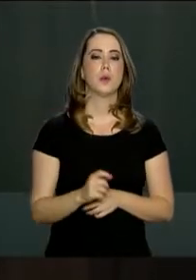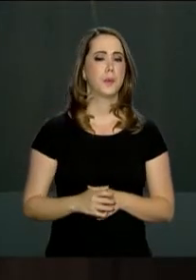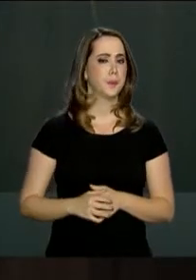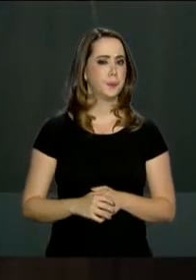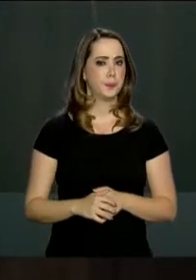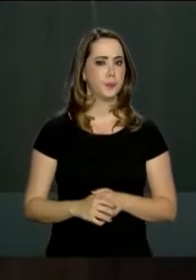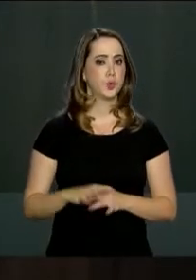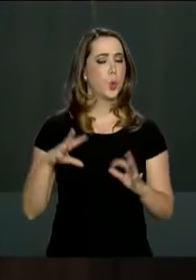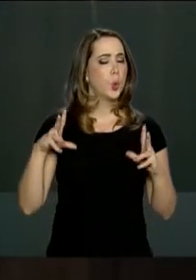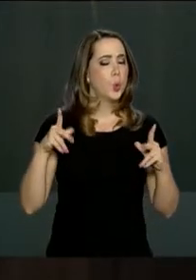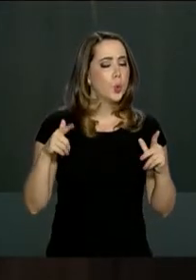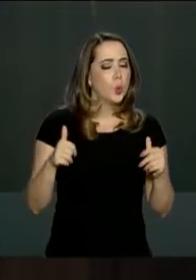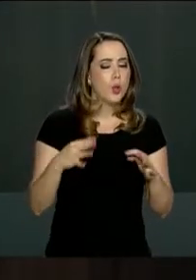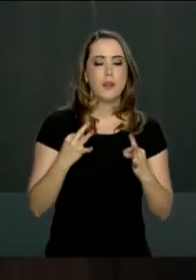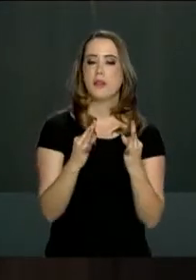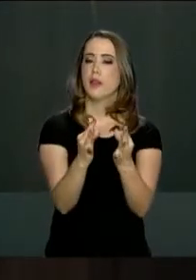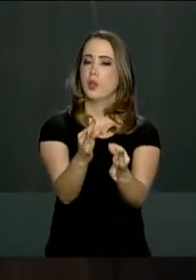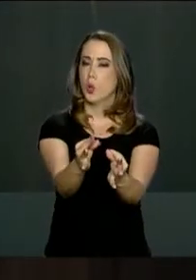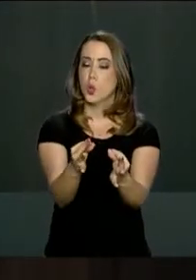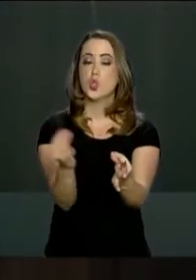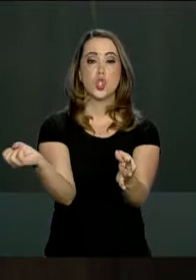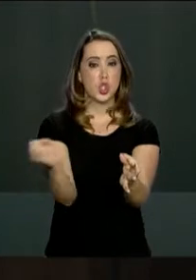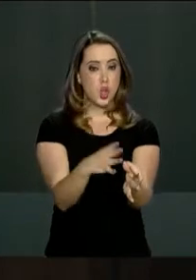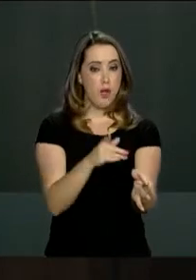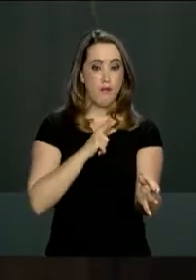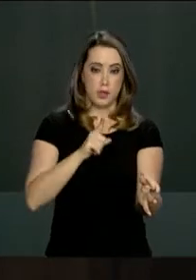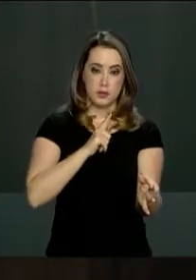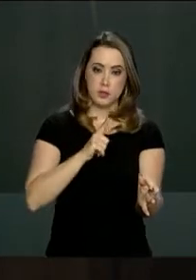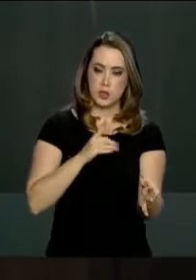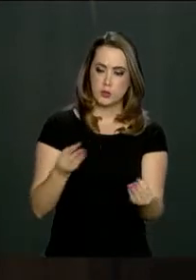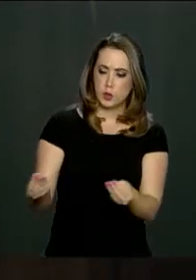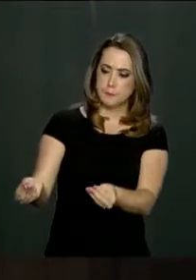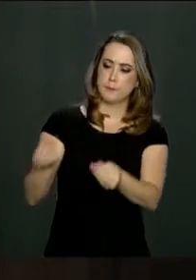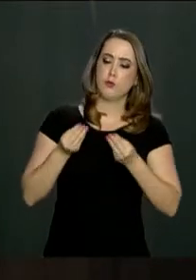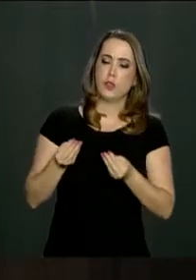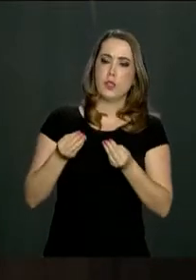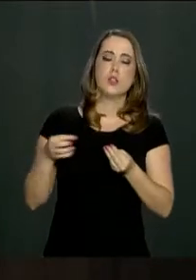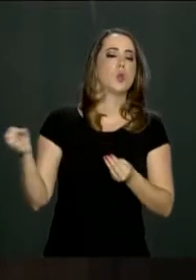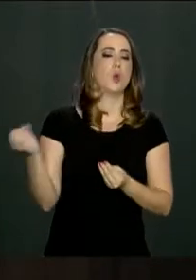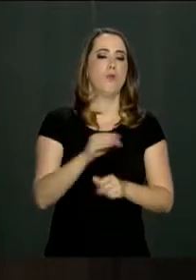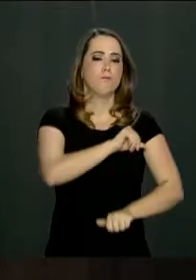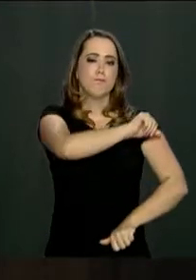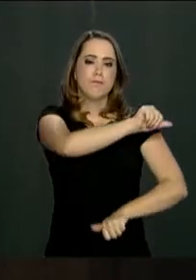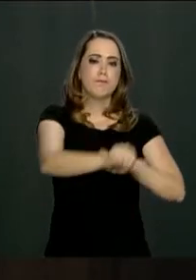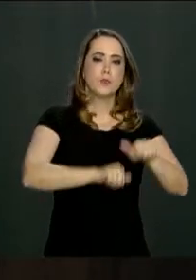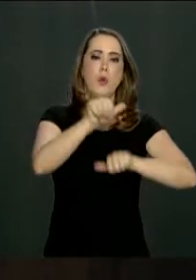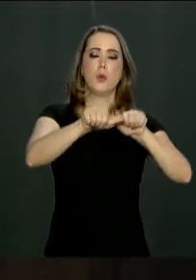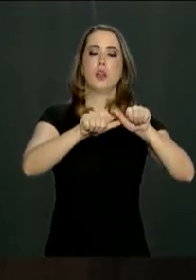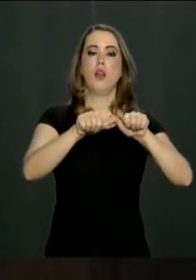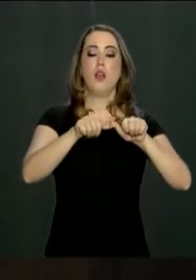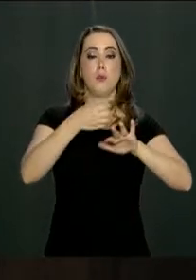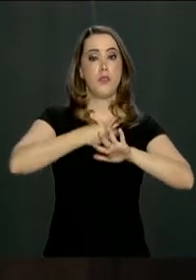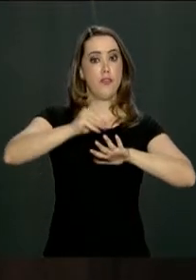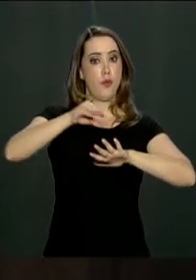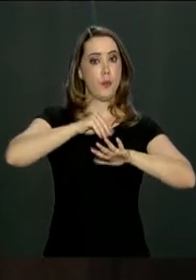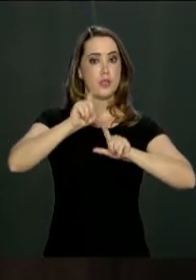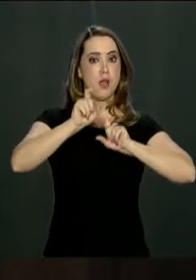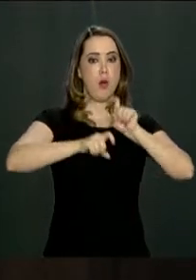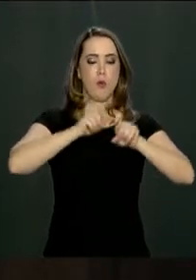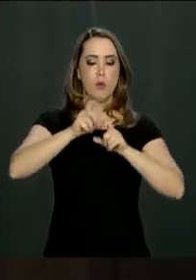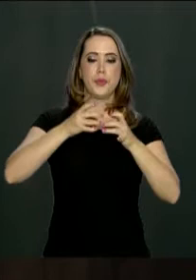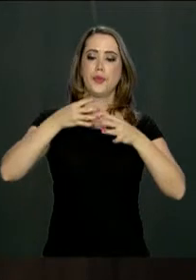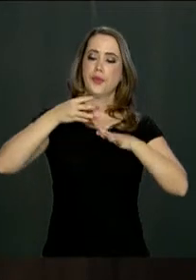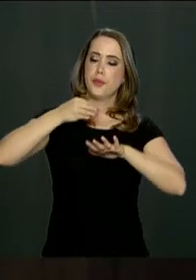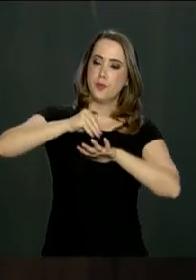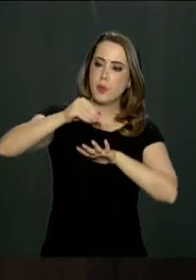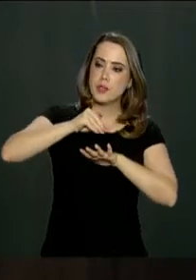os avanços tecnológicos, tudo que a tecnologia de informação permite em termos de entrega de